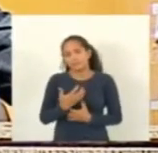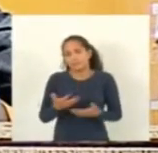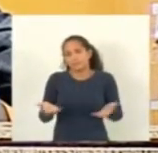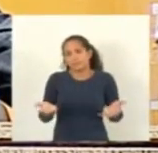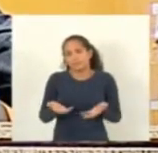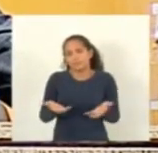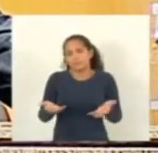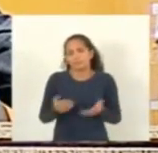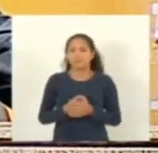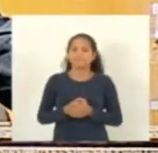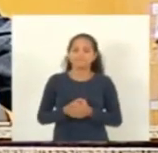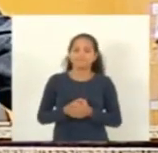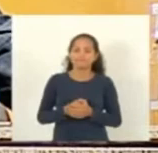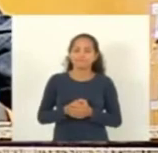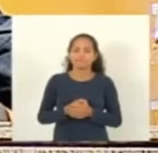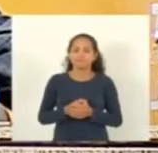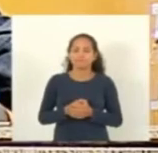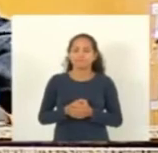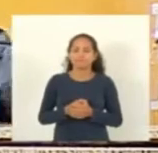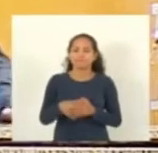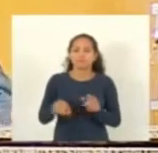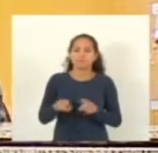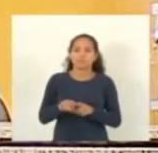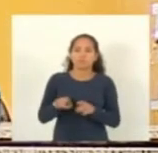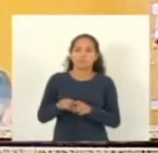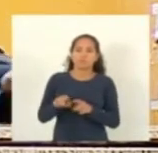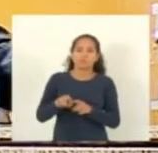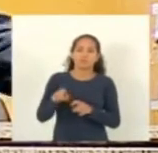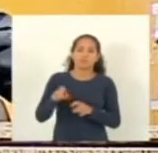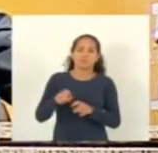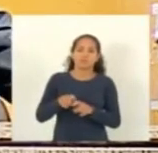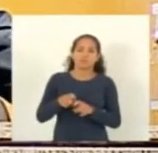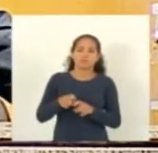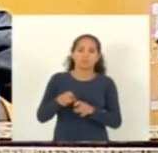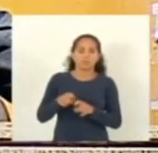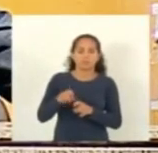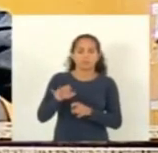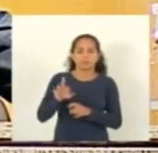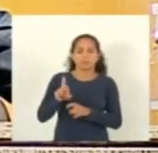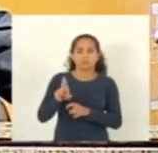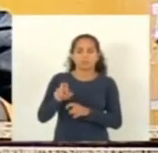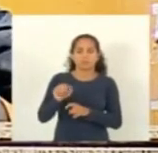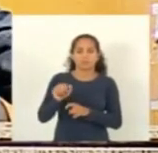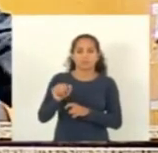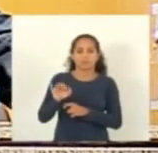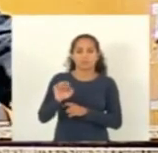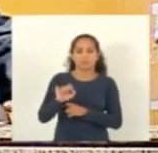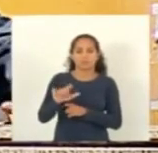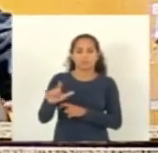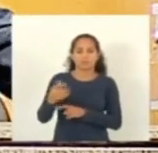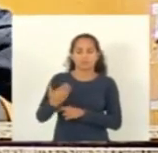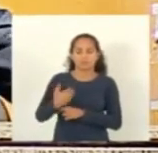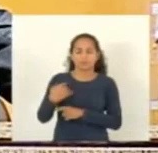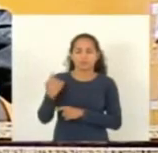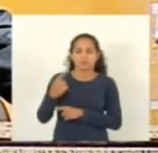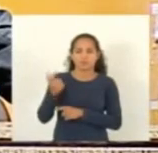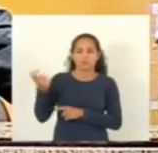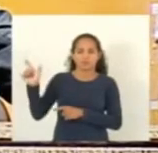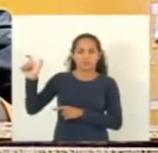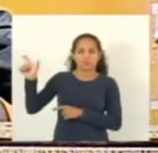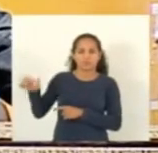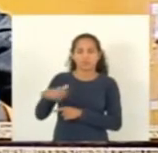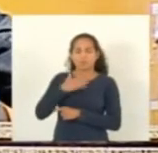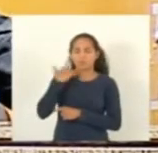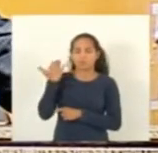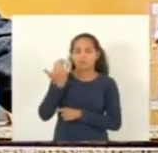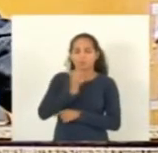assinar esse requerimento seu e com relação ao doutor Rafael também o colega nosso que faleceu um infarto fulminante